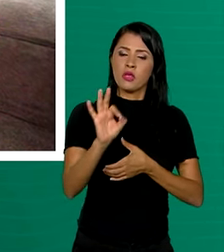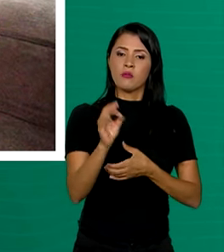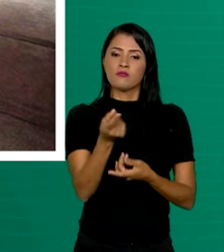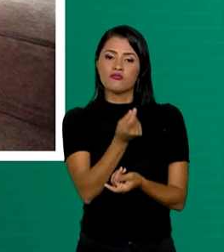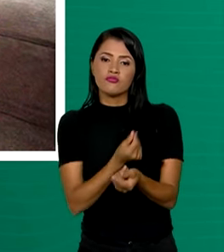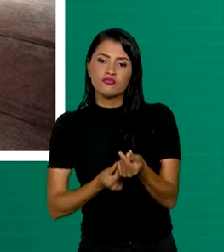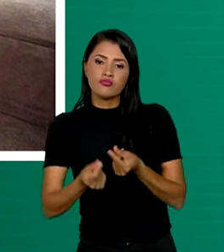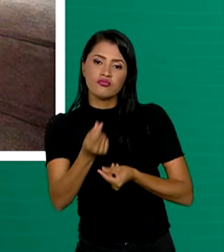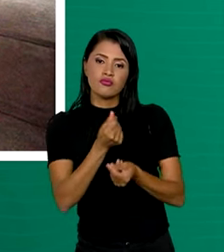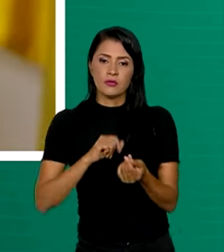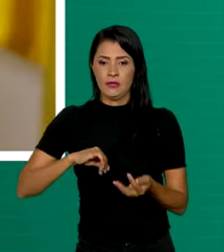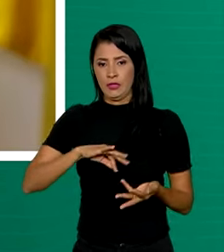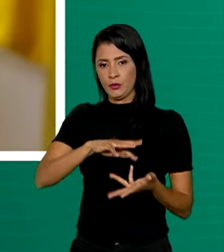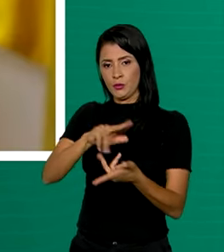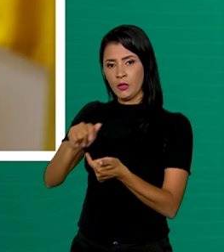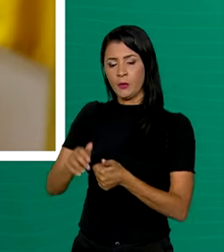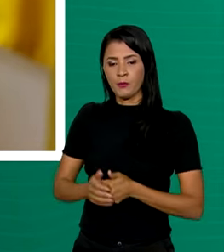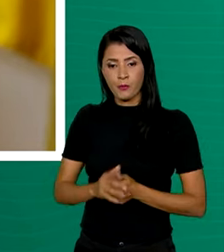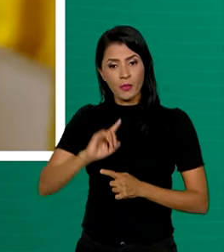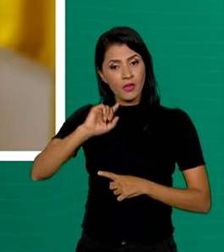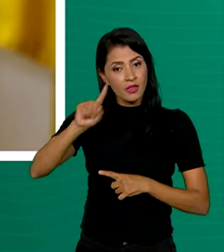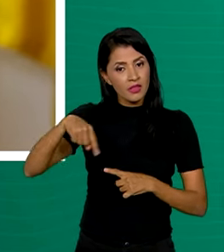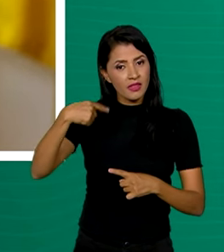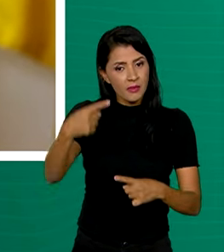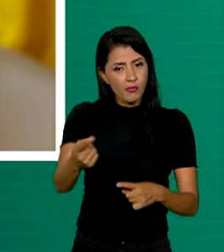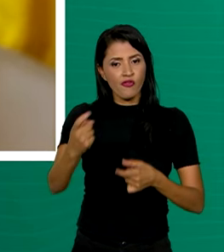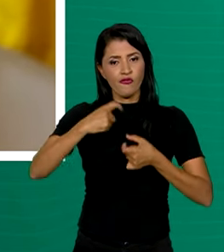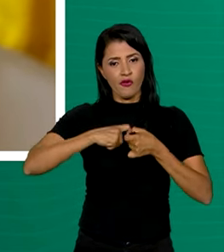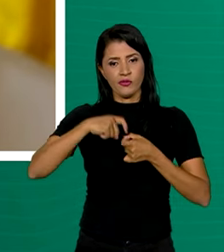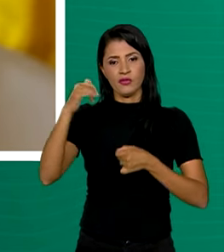Financeiro Internacional. E depois, volta ao Brasil.